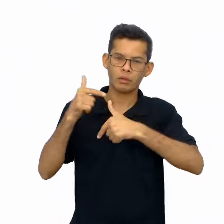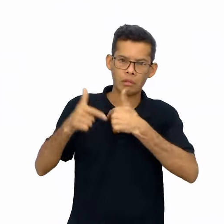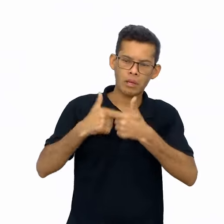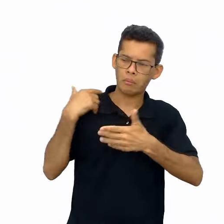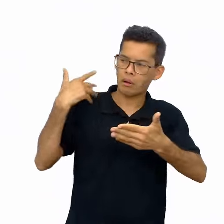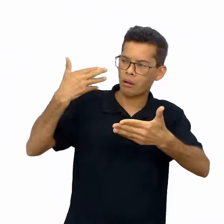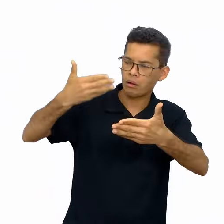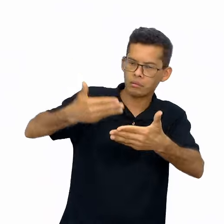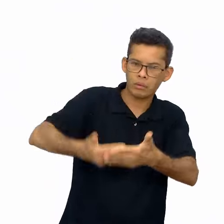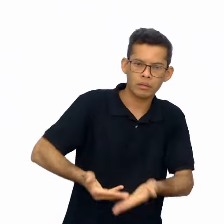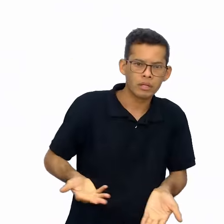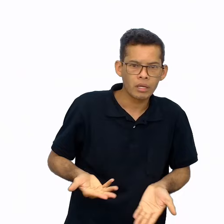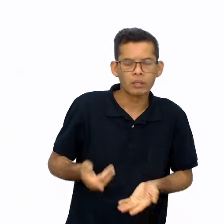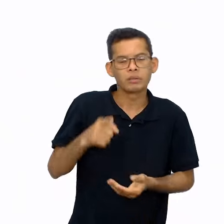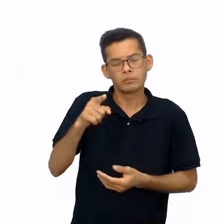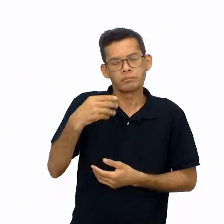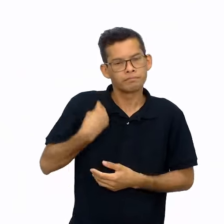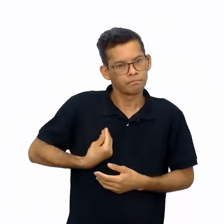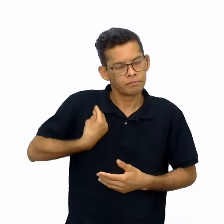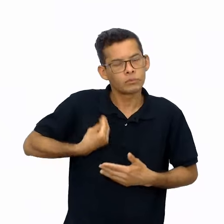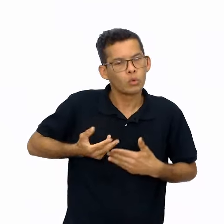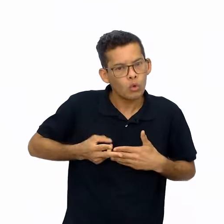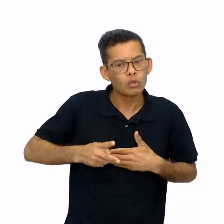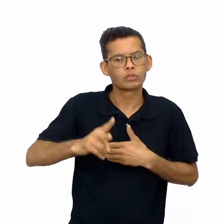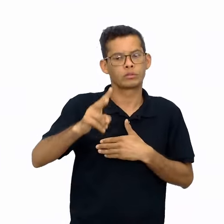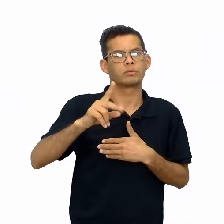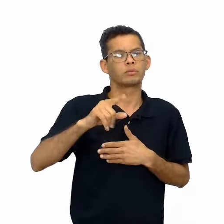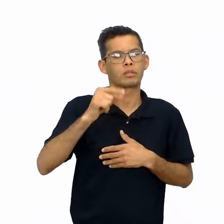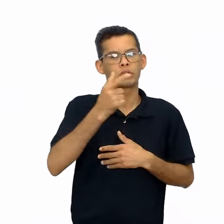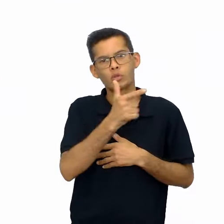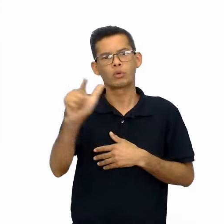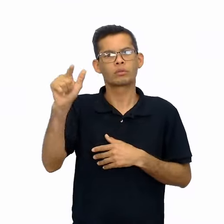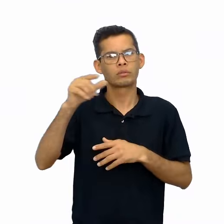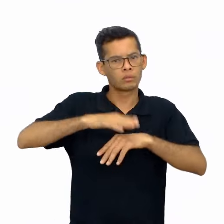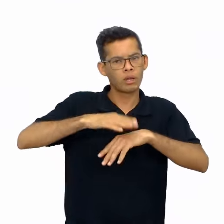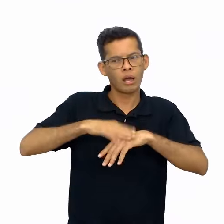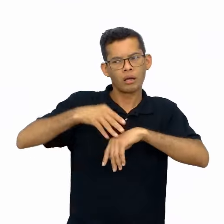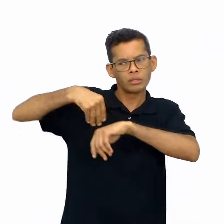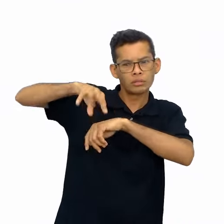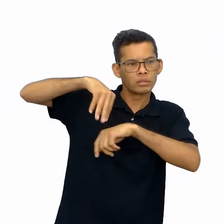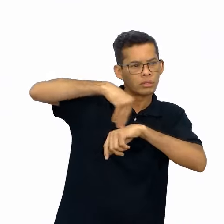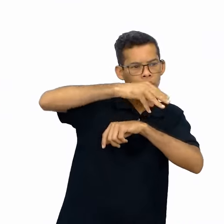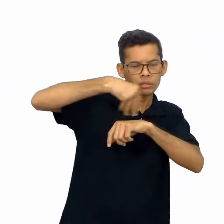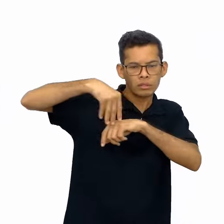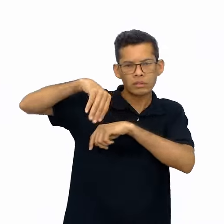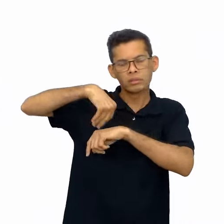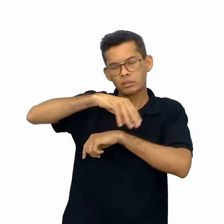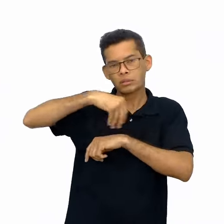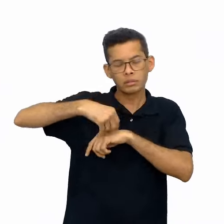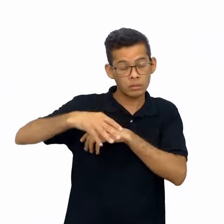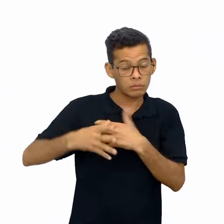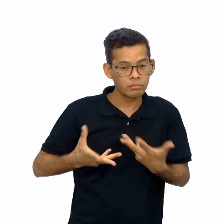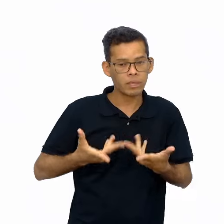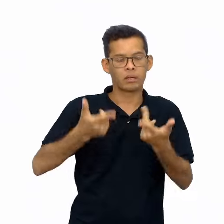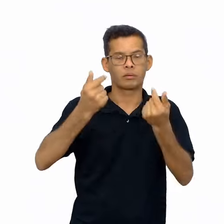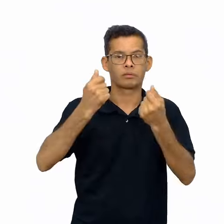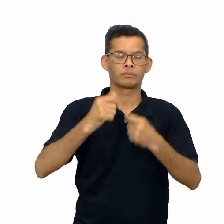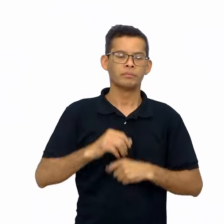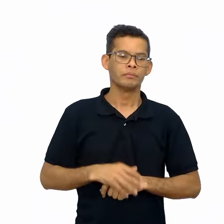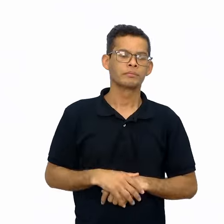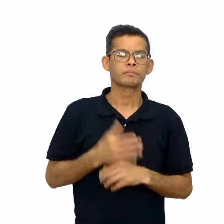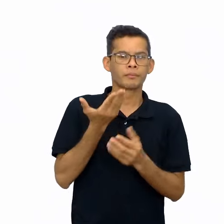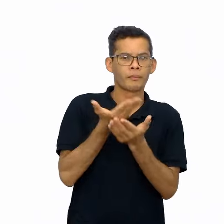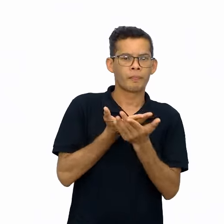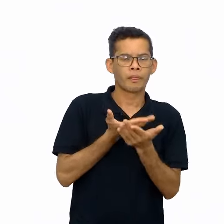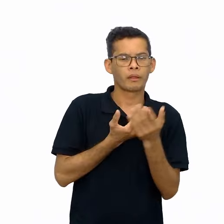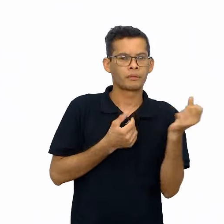possa ser lido e apreciado por outro colega que poderá fazer sugestões para aprimorar a produção. Na aula